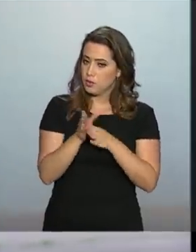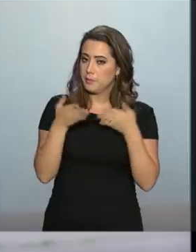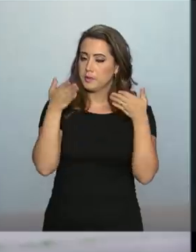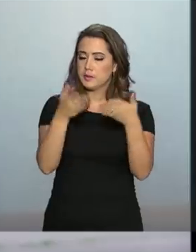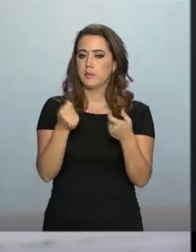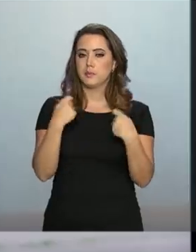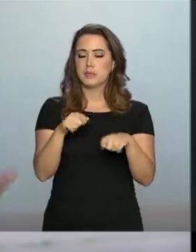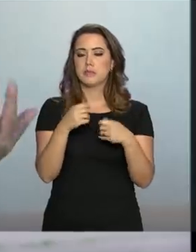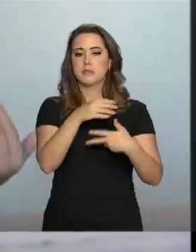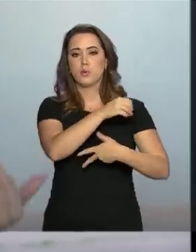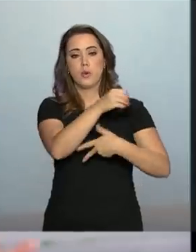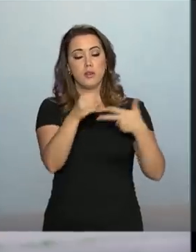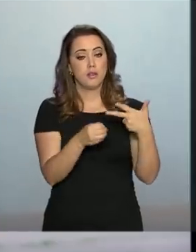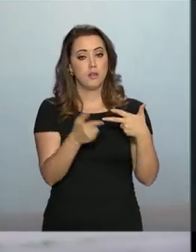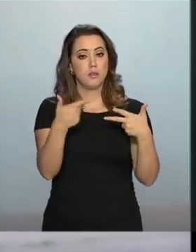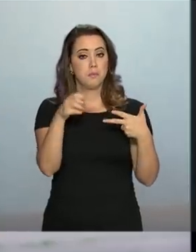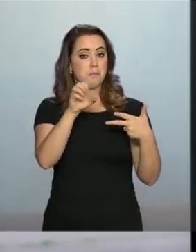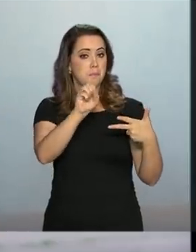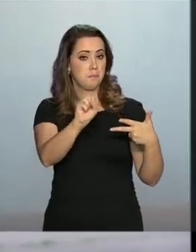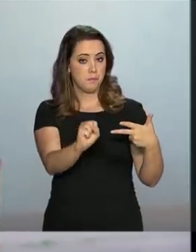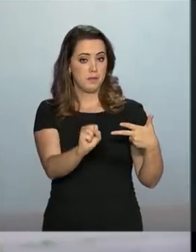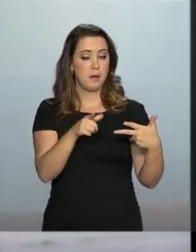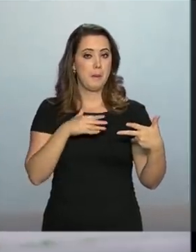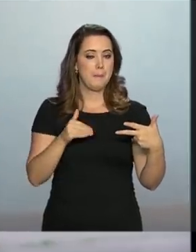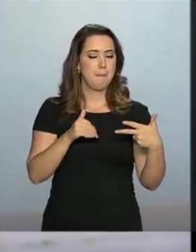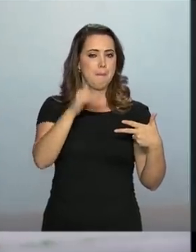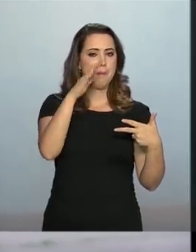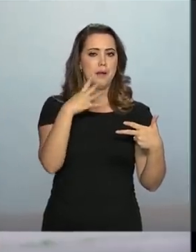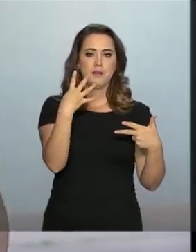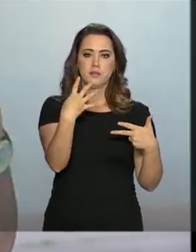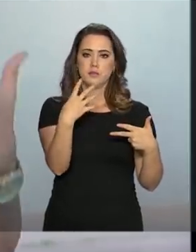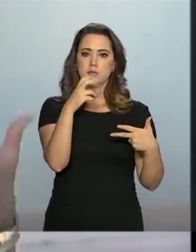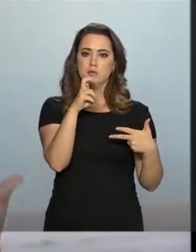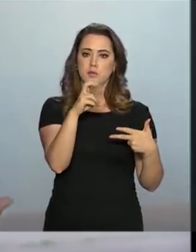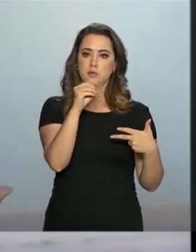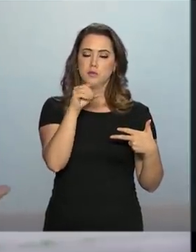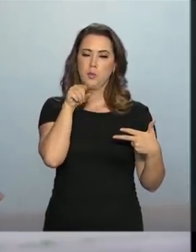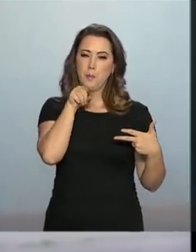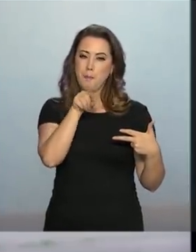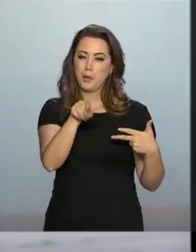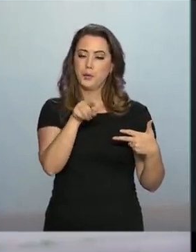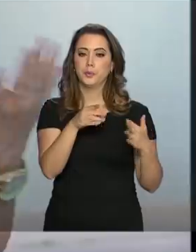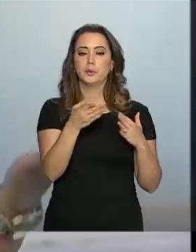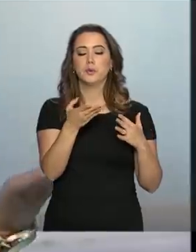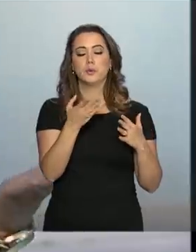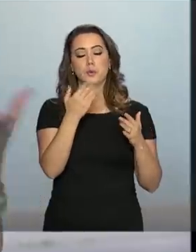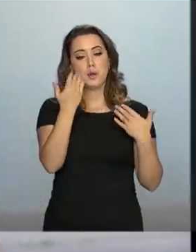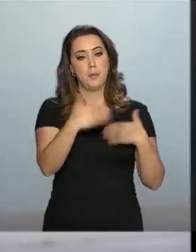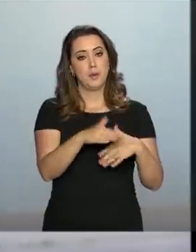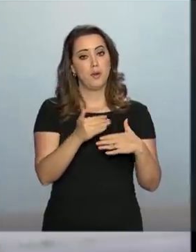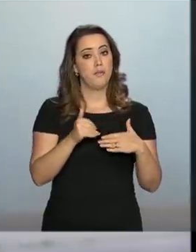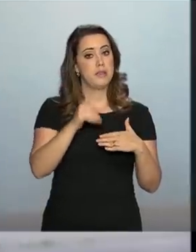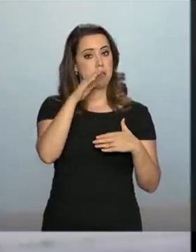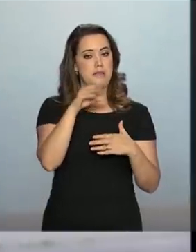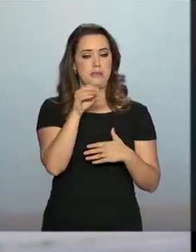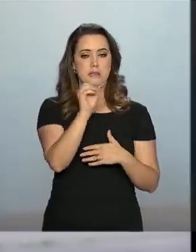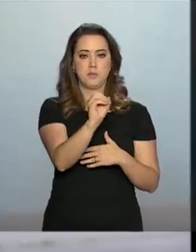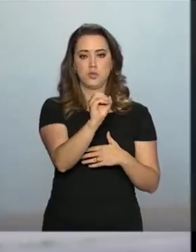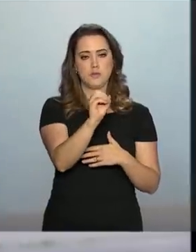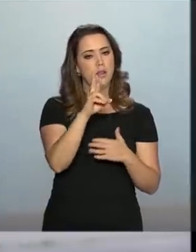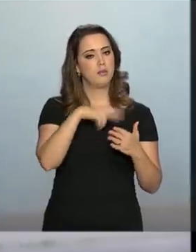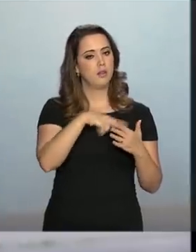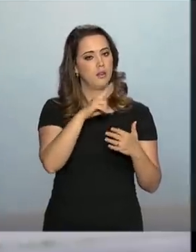é preciso ter feito a prova do Enem do ano passado, ter tirado mais do que 450 pontos na prova e mais do que zero na redação.